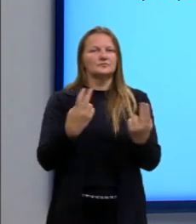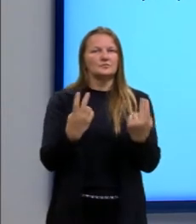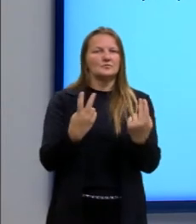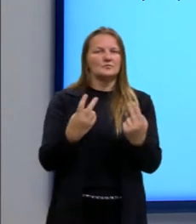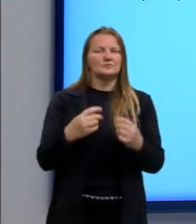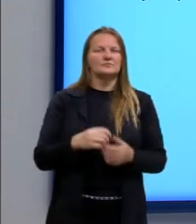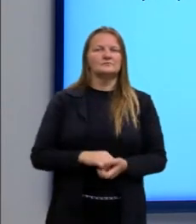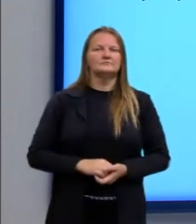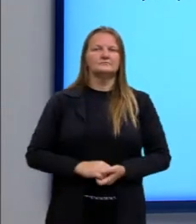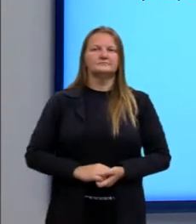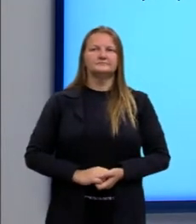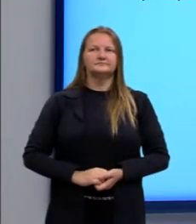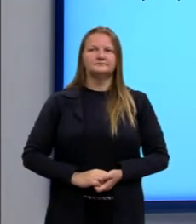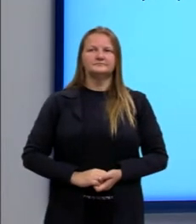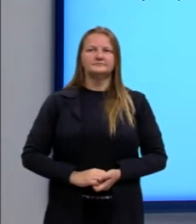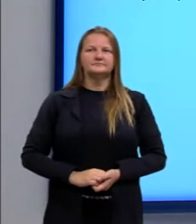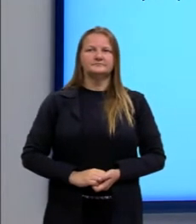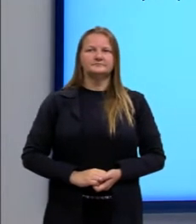opção aqui.